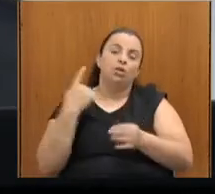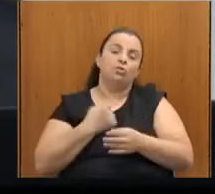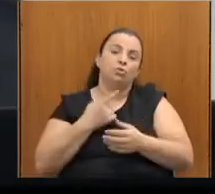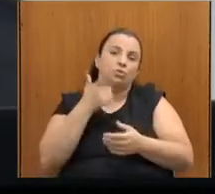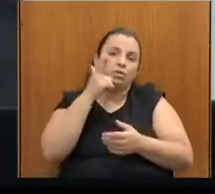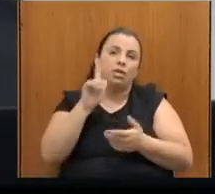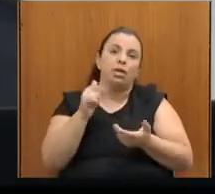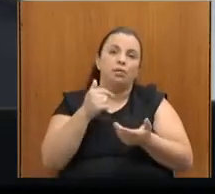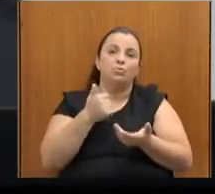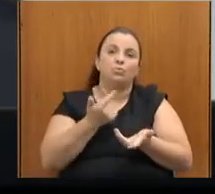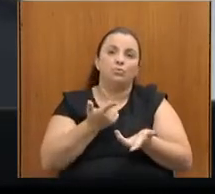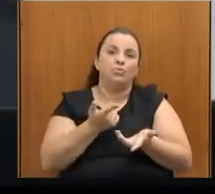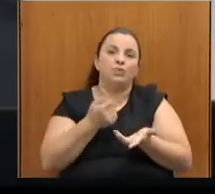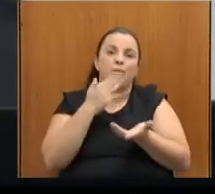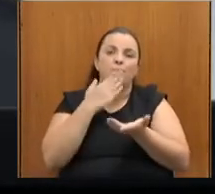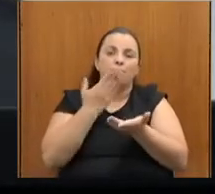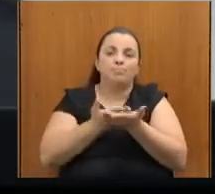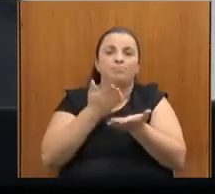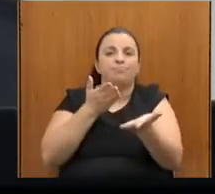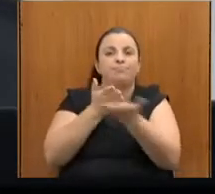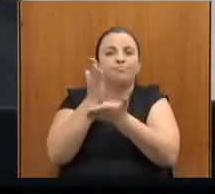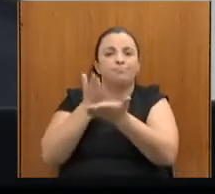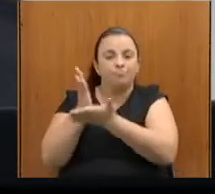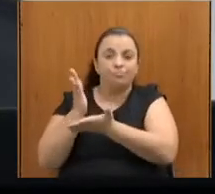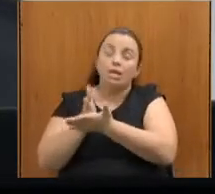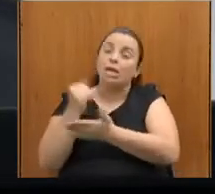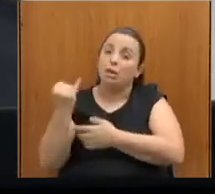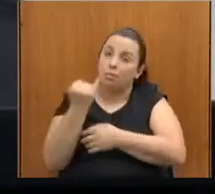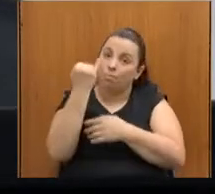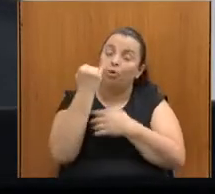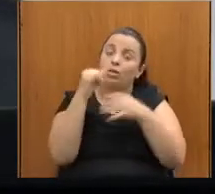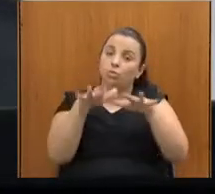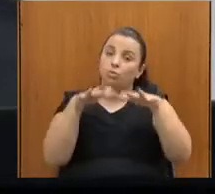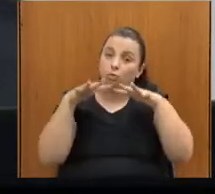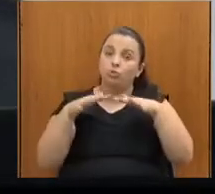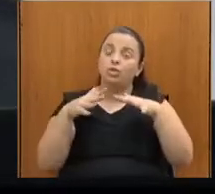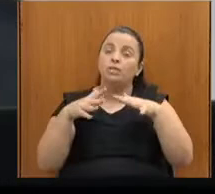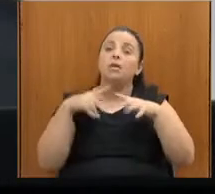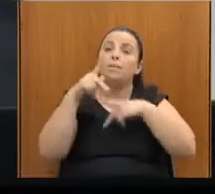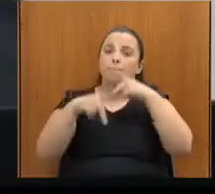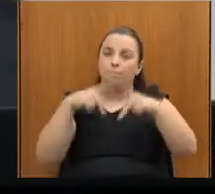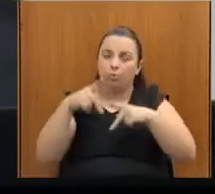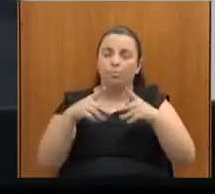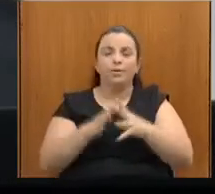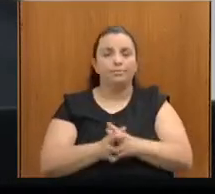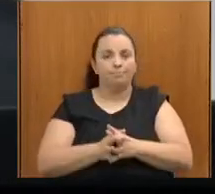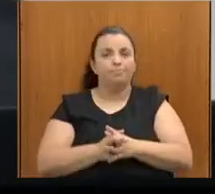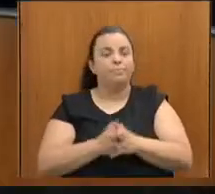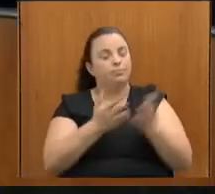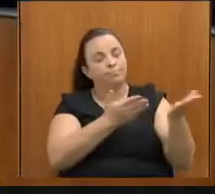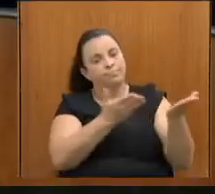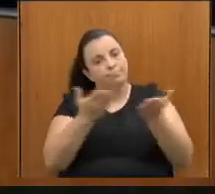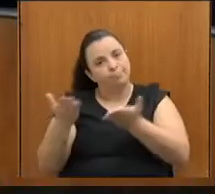encaminhamentos tão importantes para uma audiência pública. Então, Roberto Carlos, cinco minutos, a fala é sua.